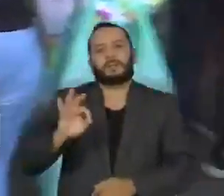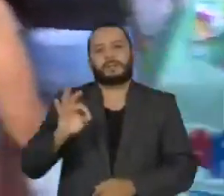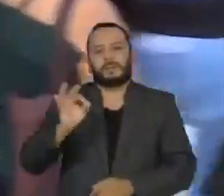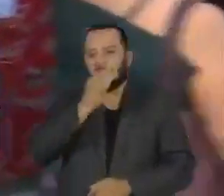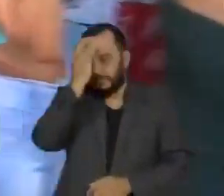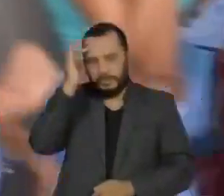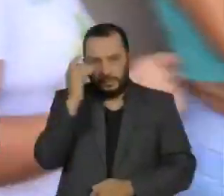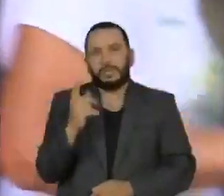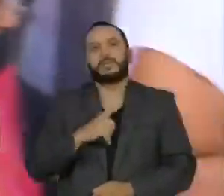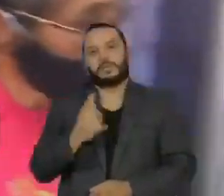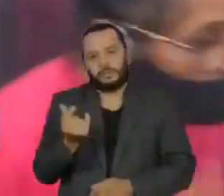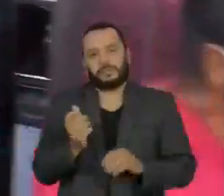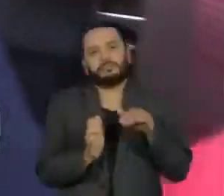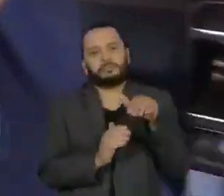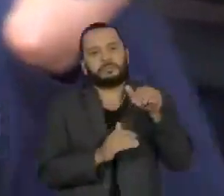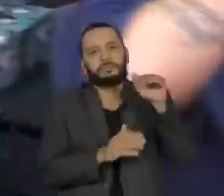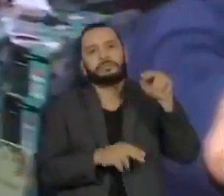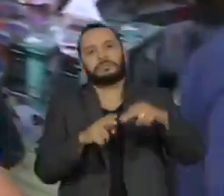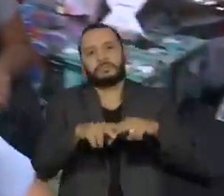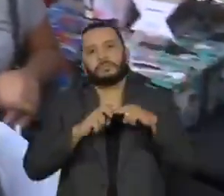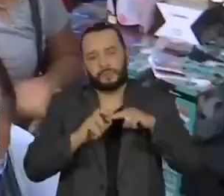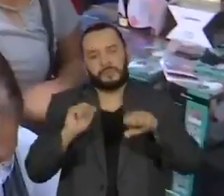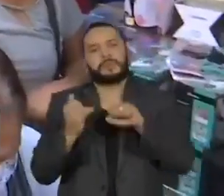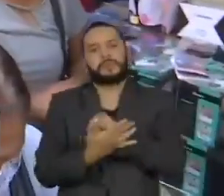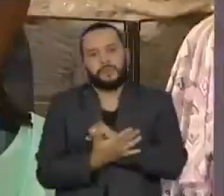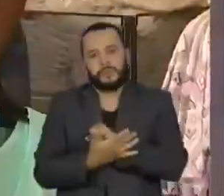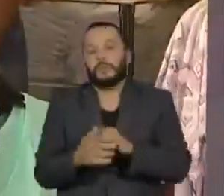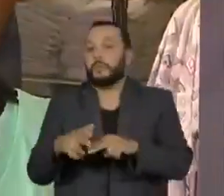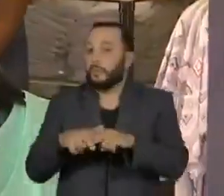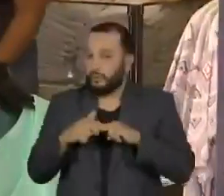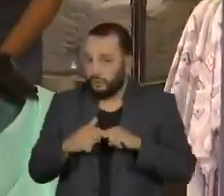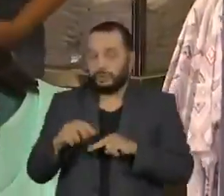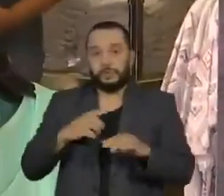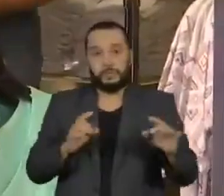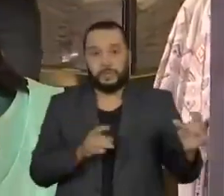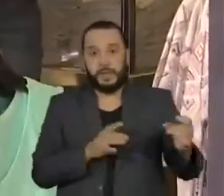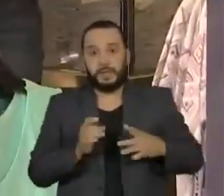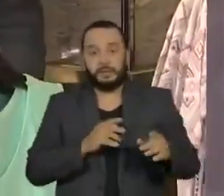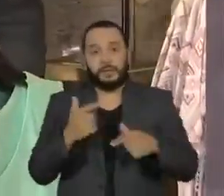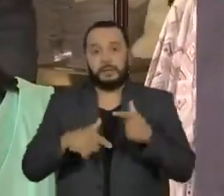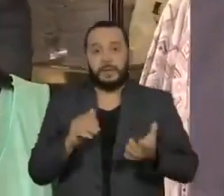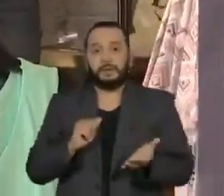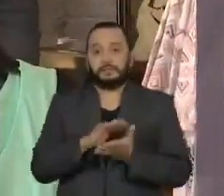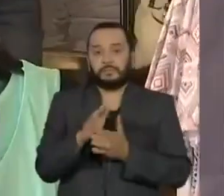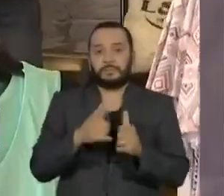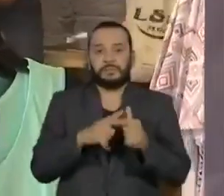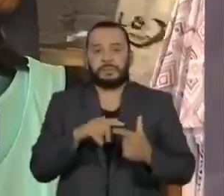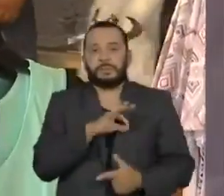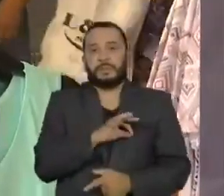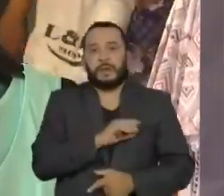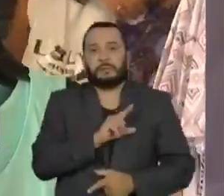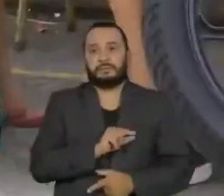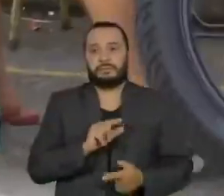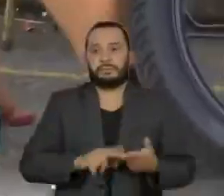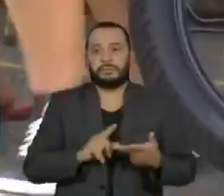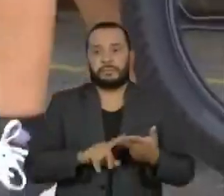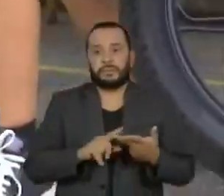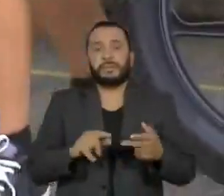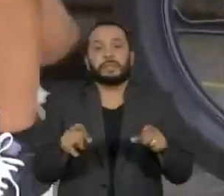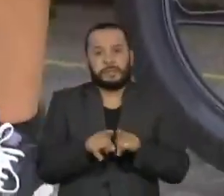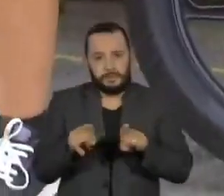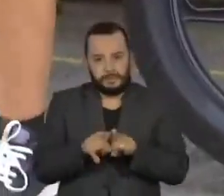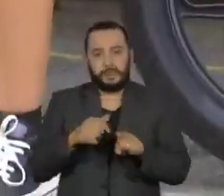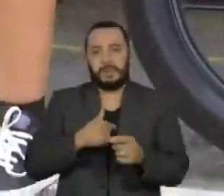mantendo uma reserva por conta da pandemia. Os motivos são vários. Medo de perder o emprego, redução dos salários e até a queda